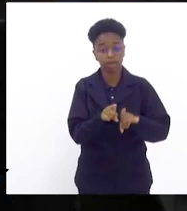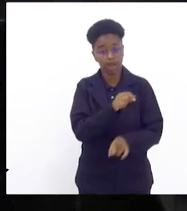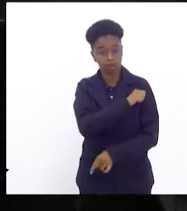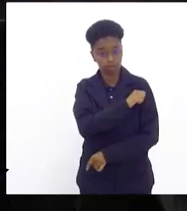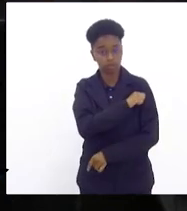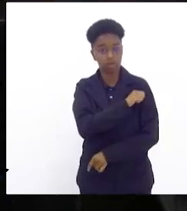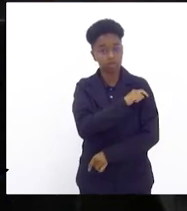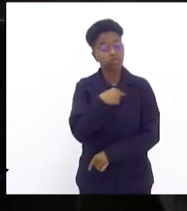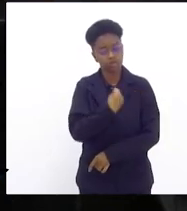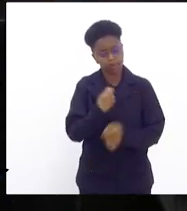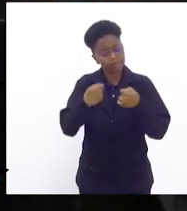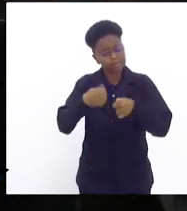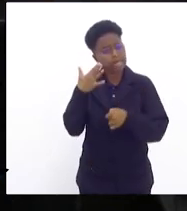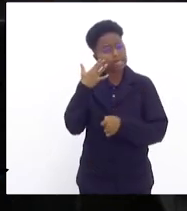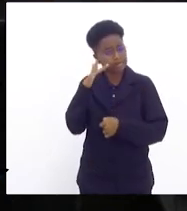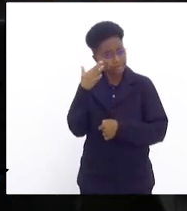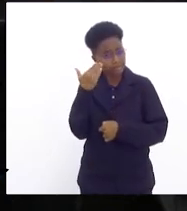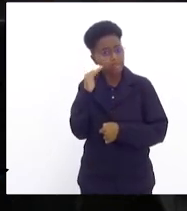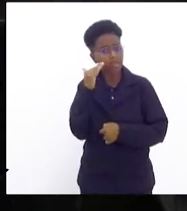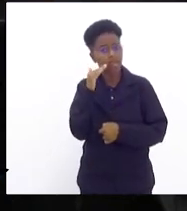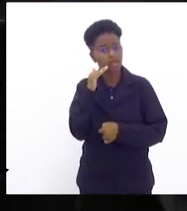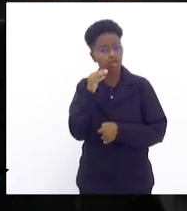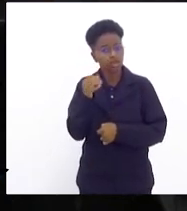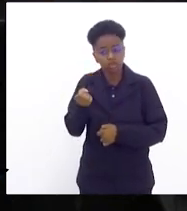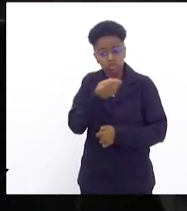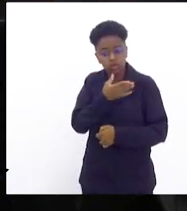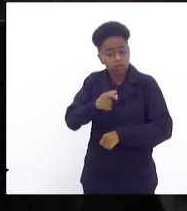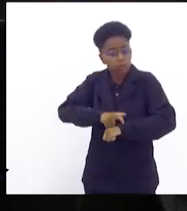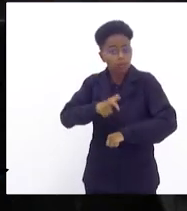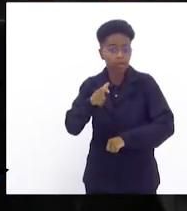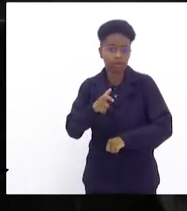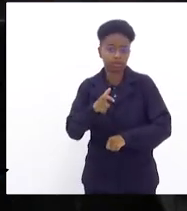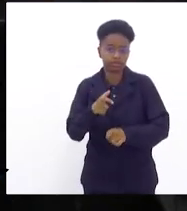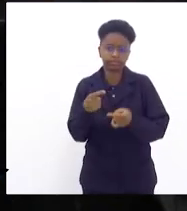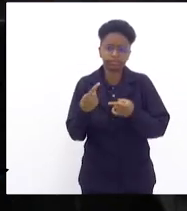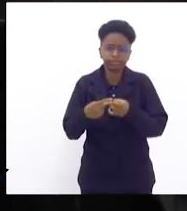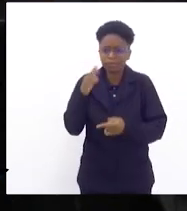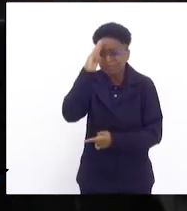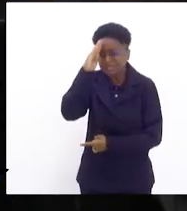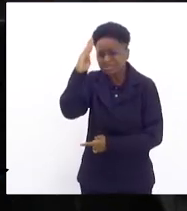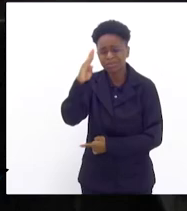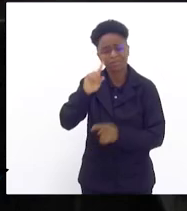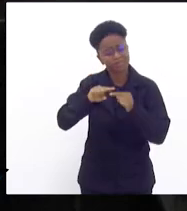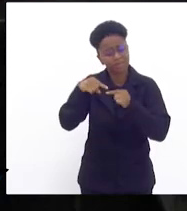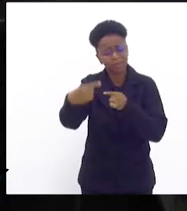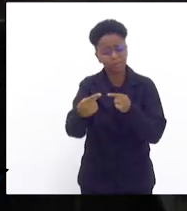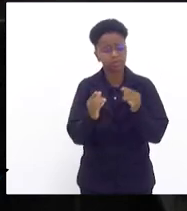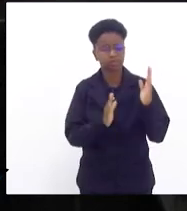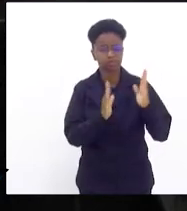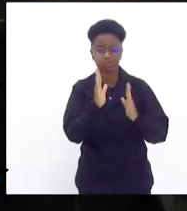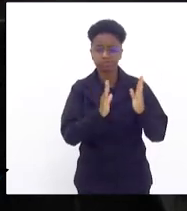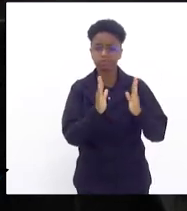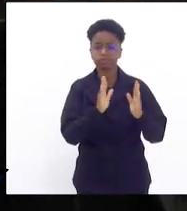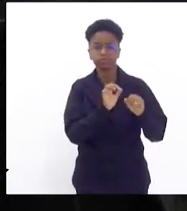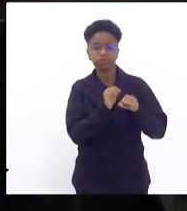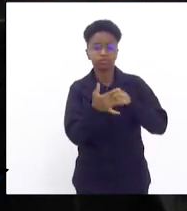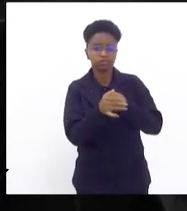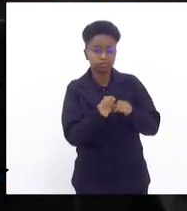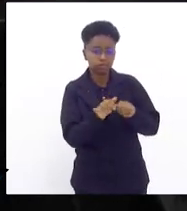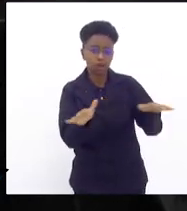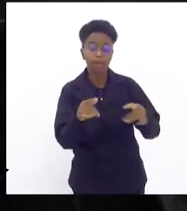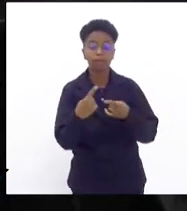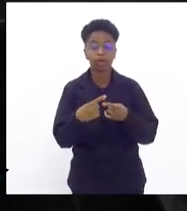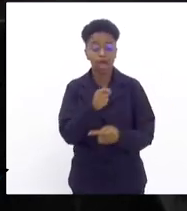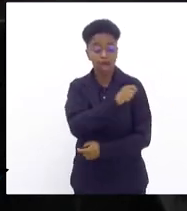gente precisa compreender essa nova realidade, principalmente após um período de pandemia, onde os